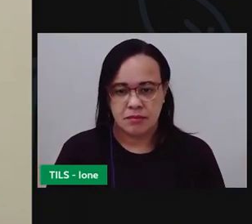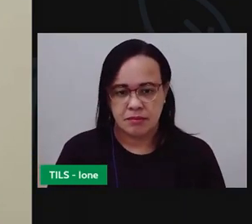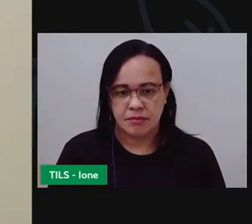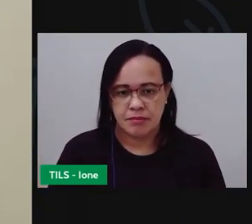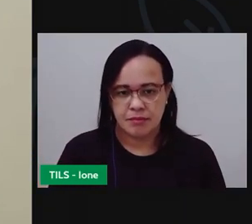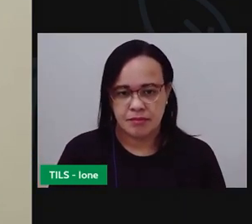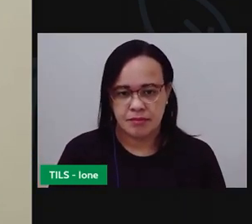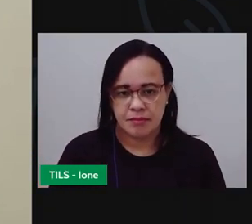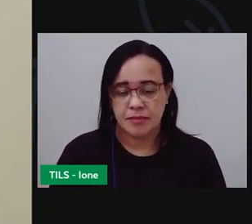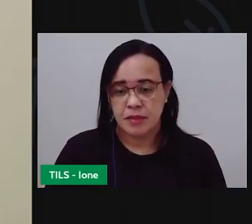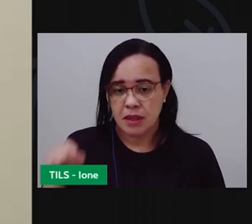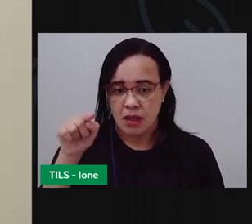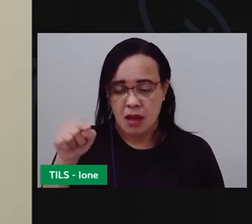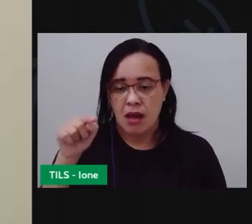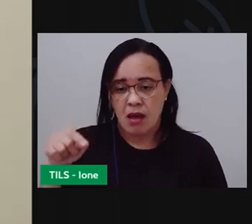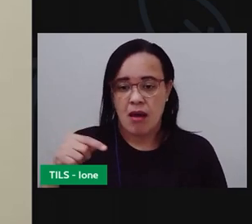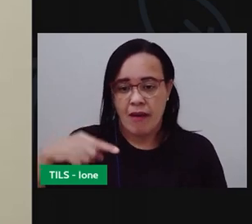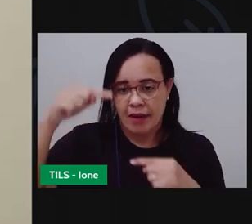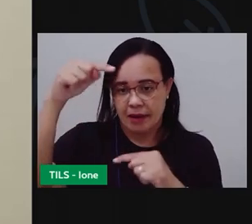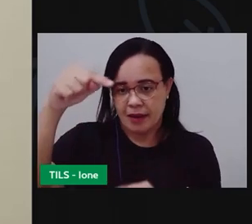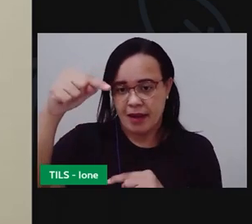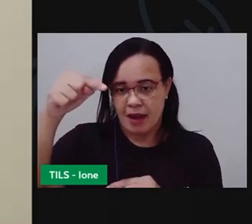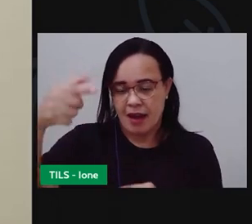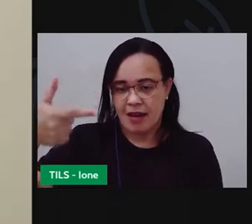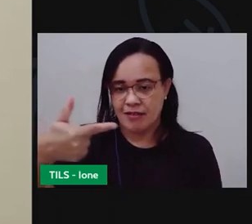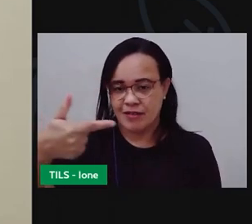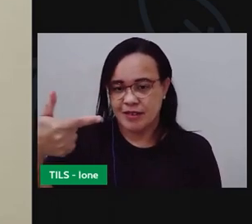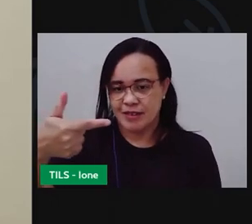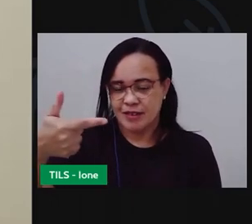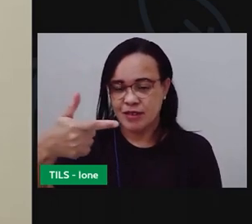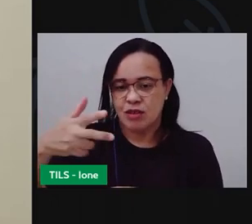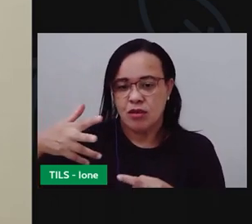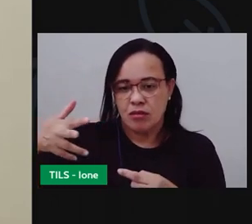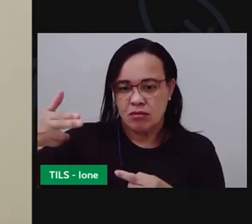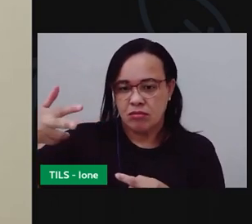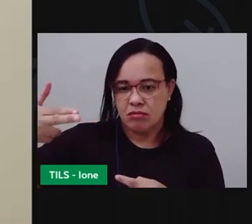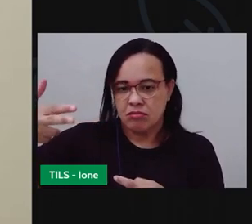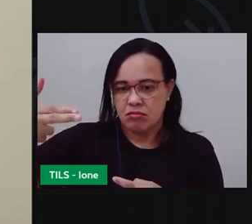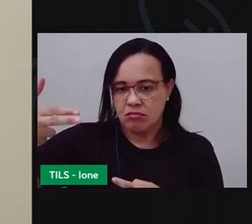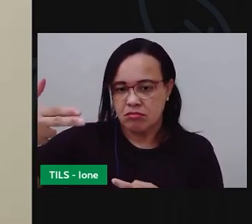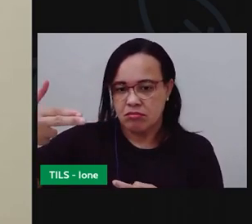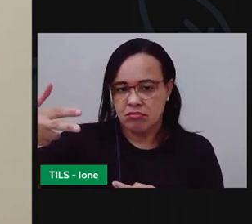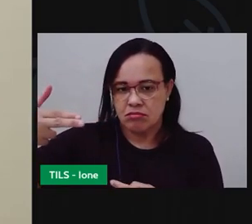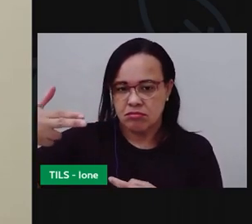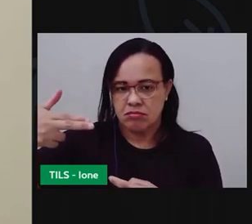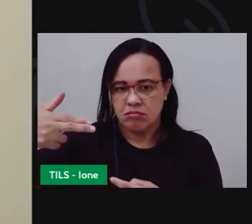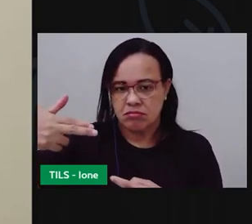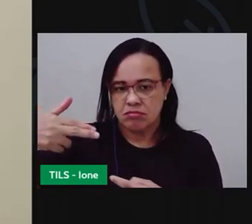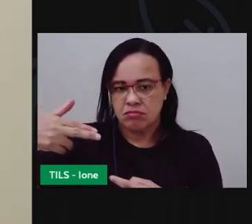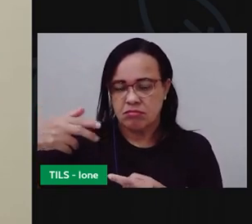na segunda garrafa a gente vai recortar essa parte aqui ó